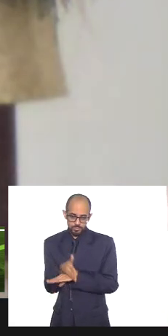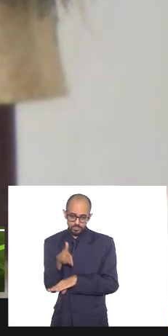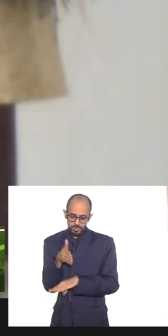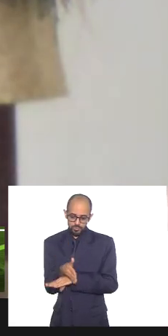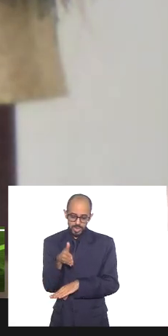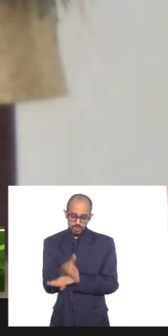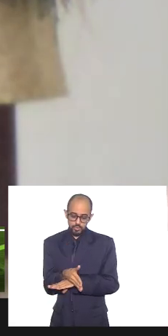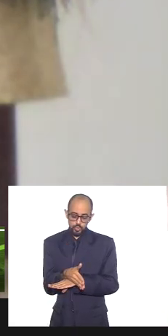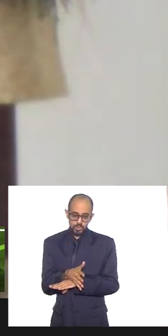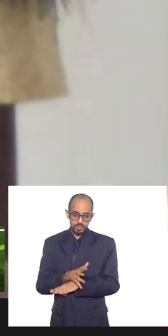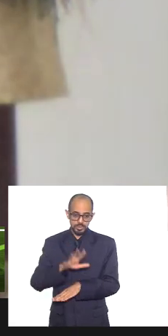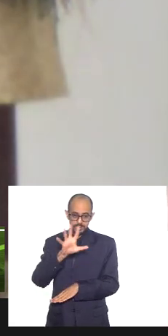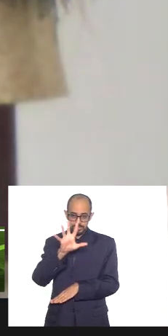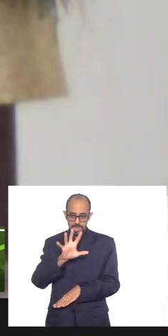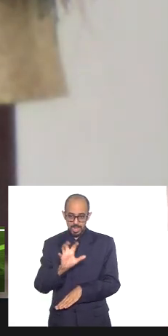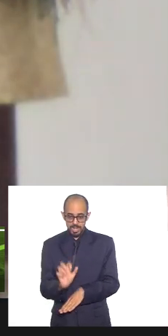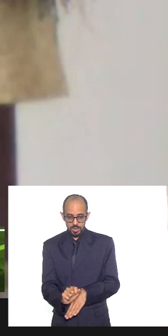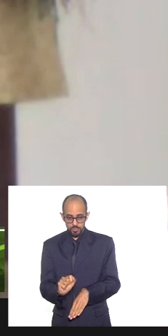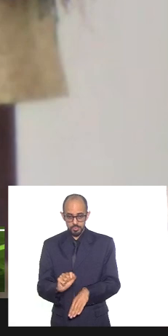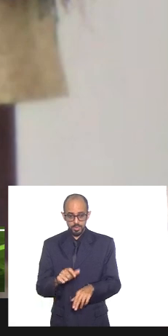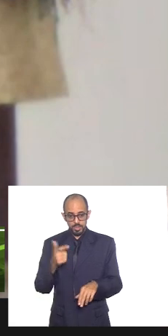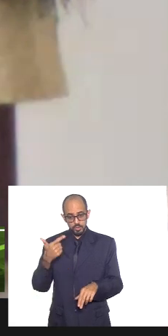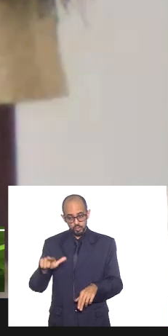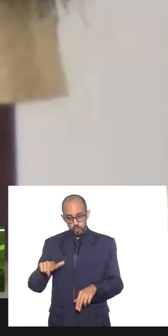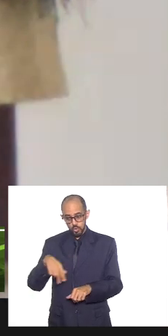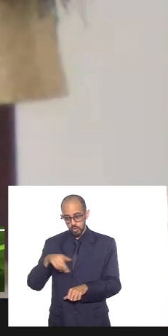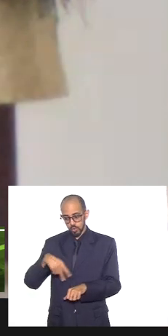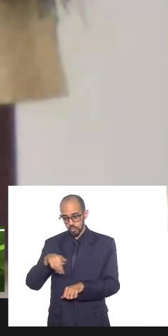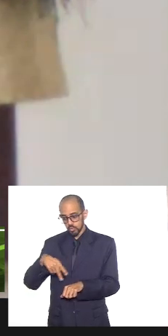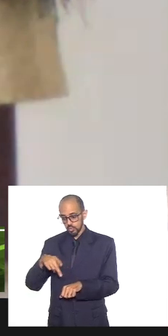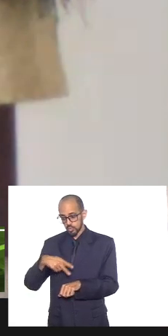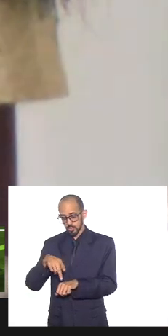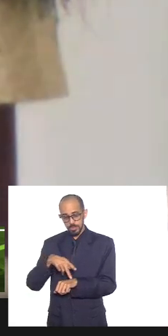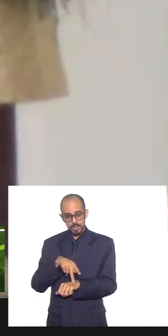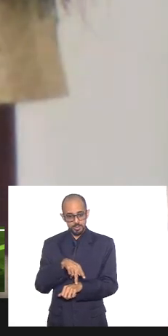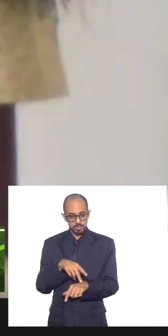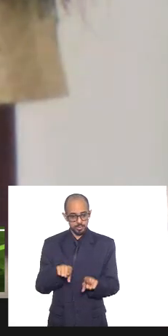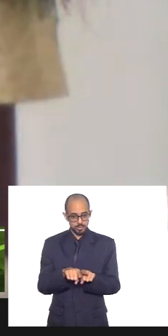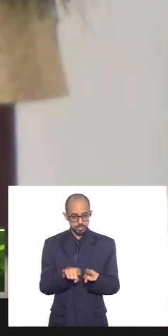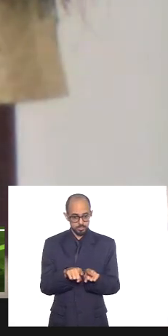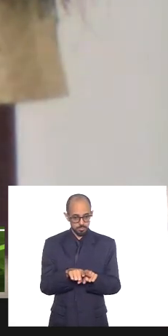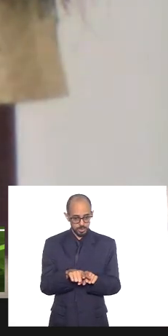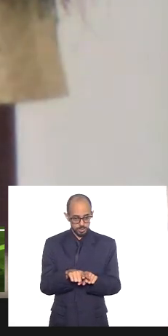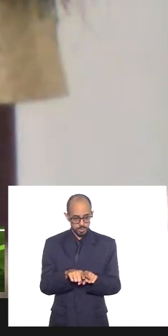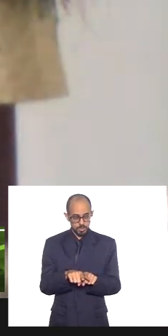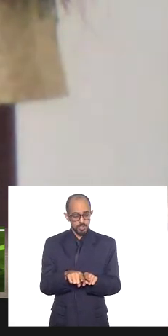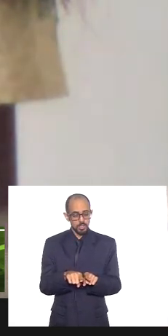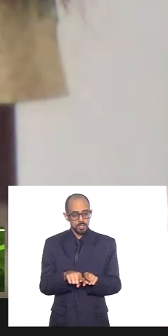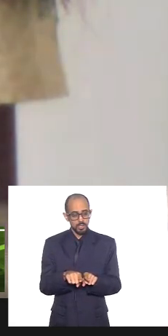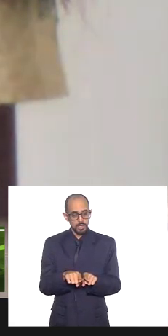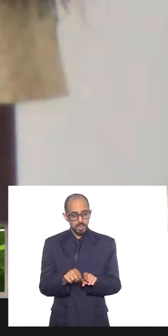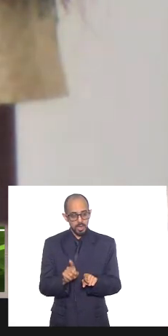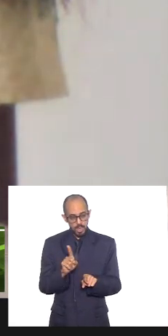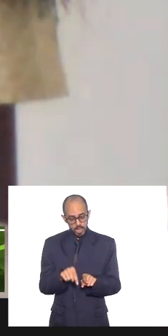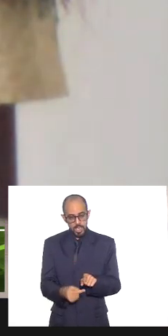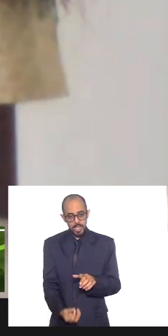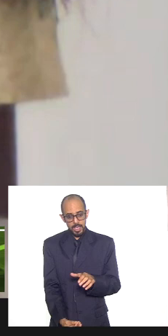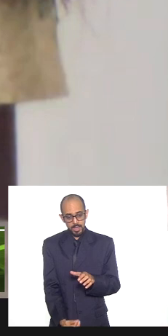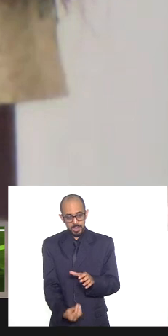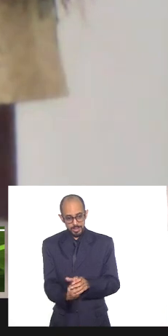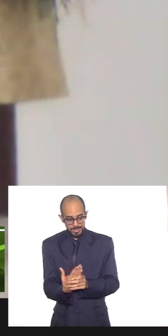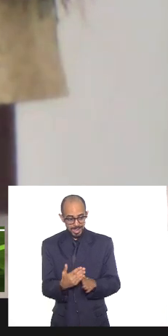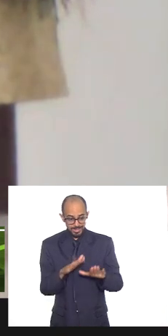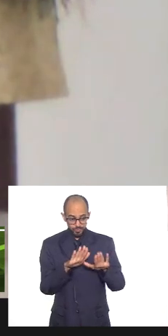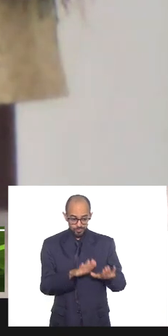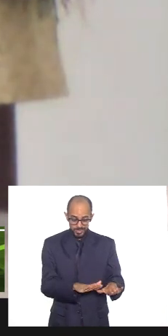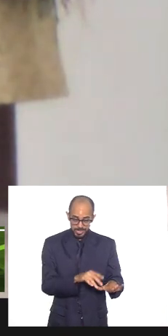africanos e de outros povos e de outros povos do planeta ela é ela é ela é instaurada ali e